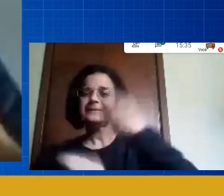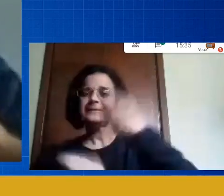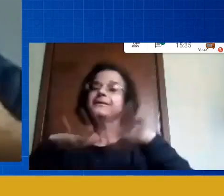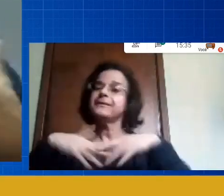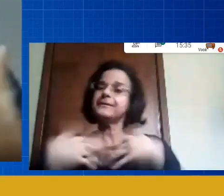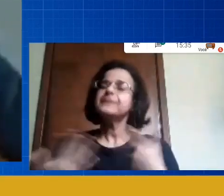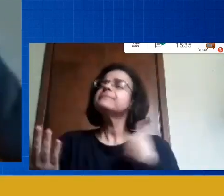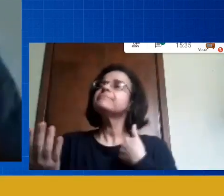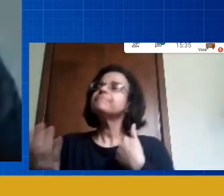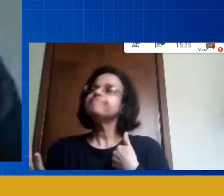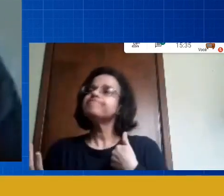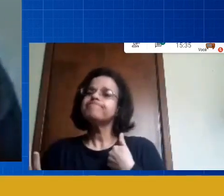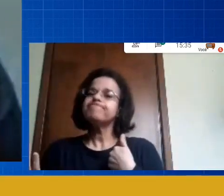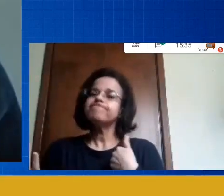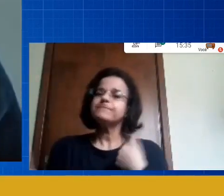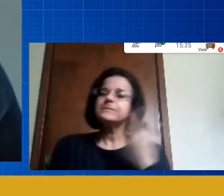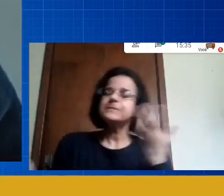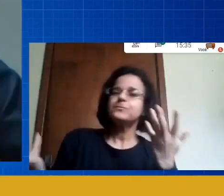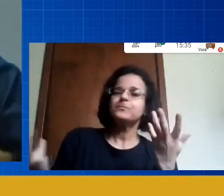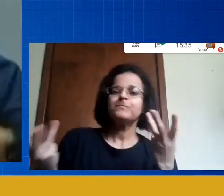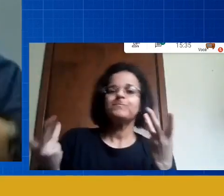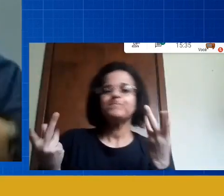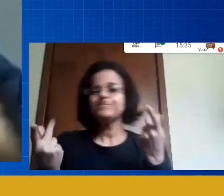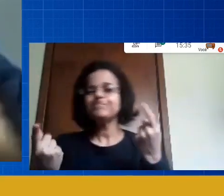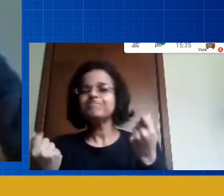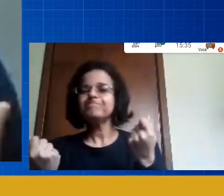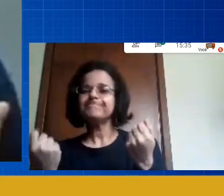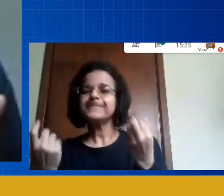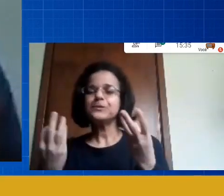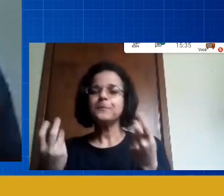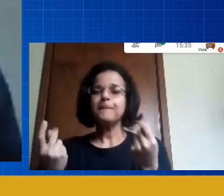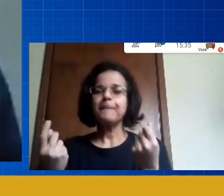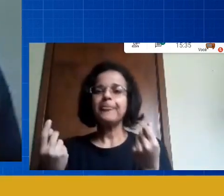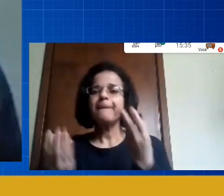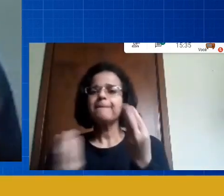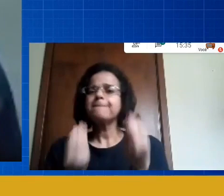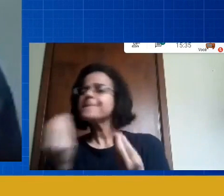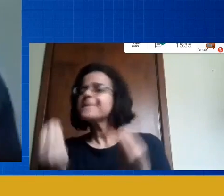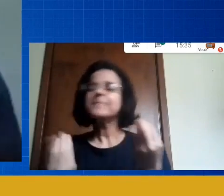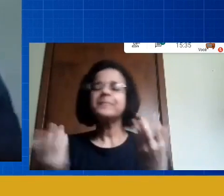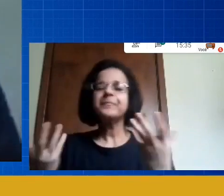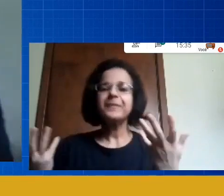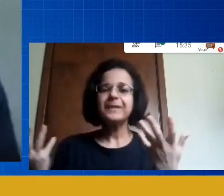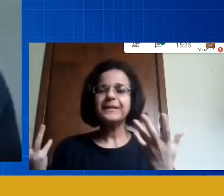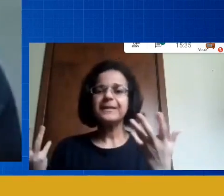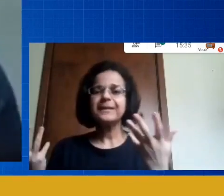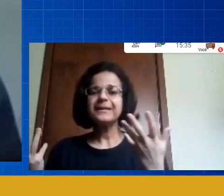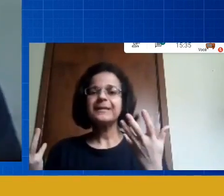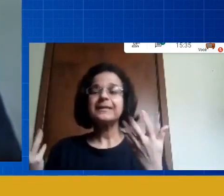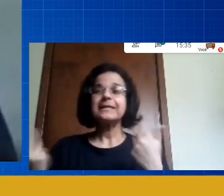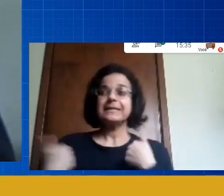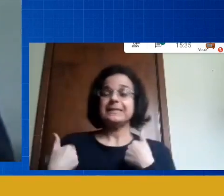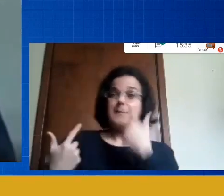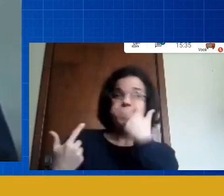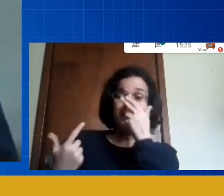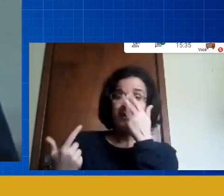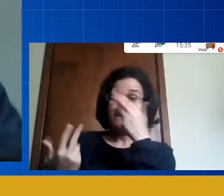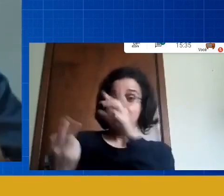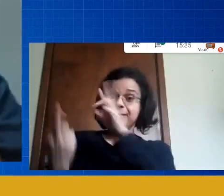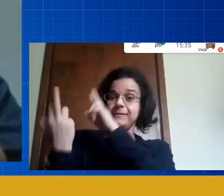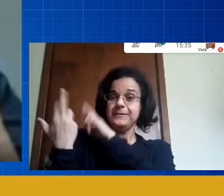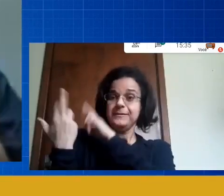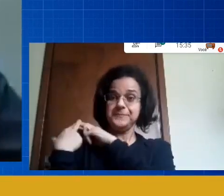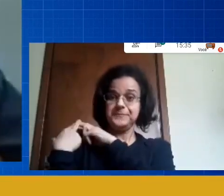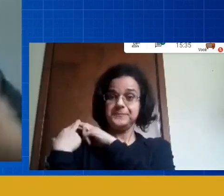até até de certa forma com a responsabilidade hoje